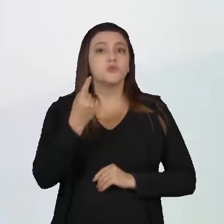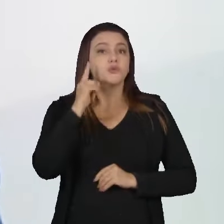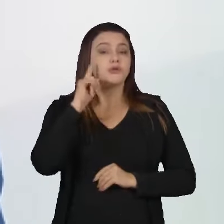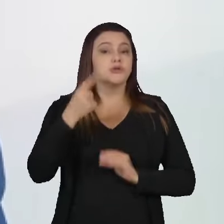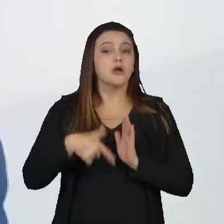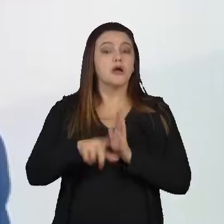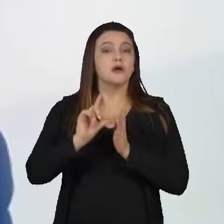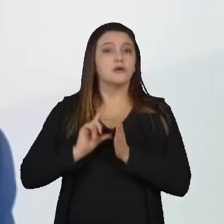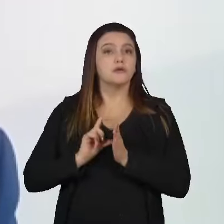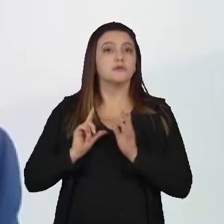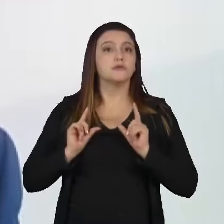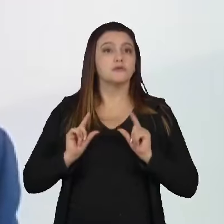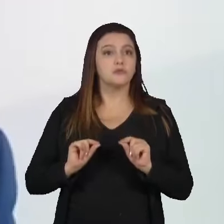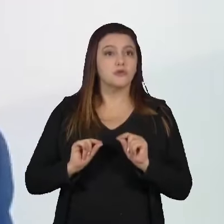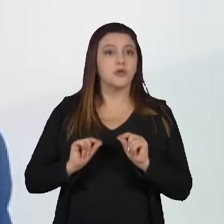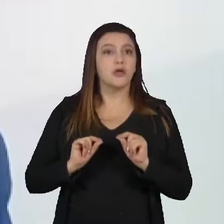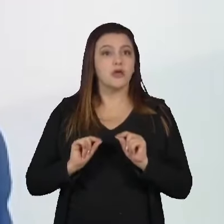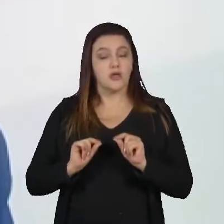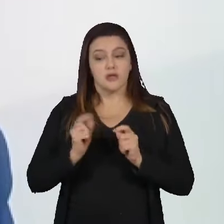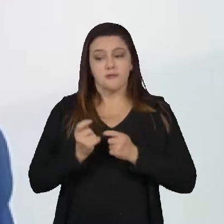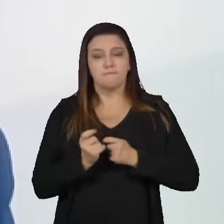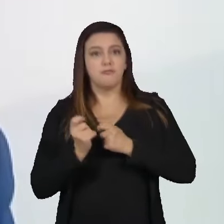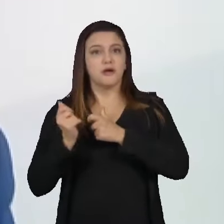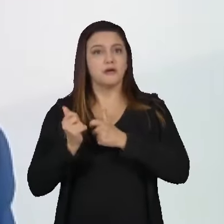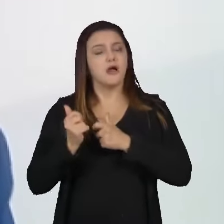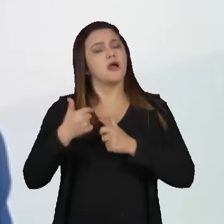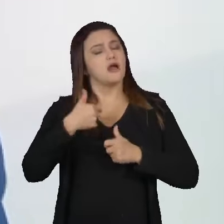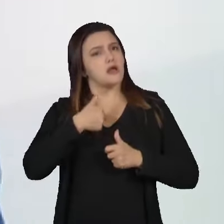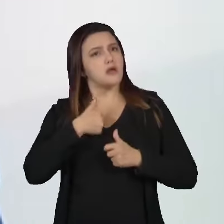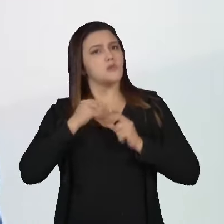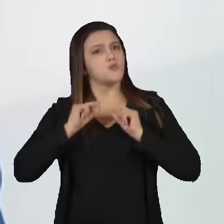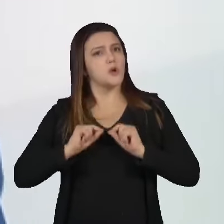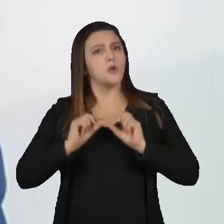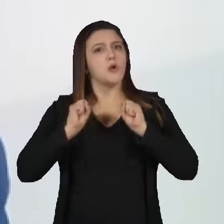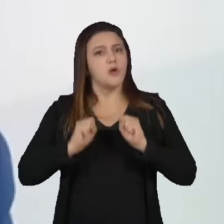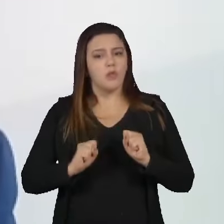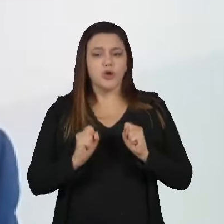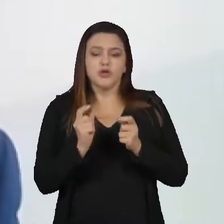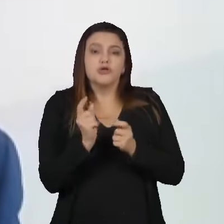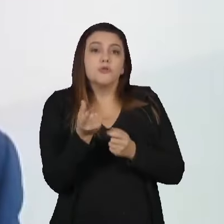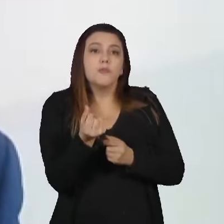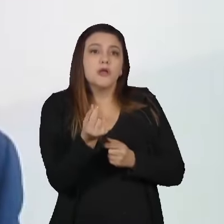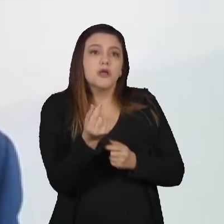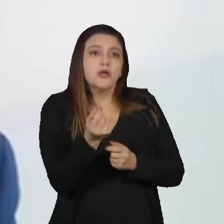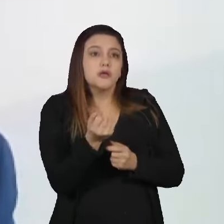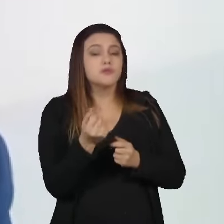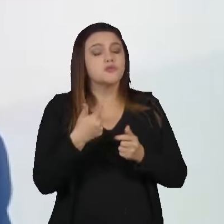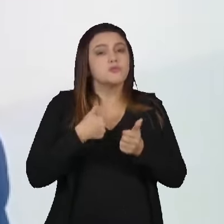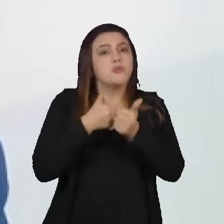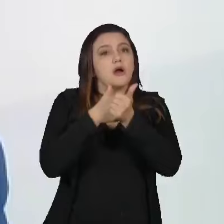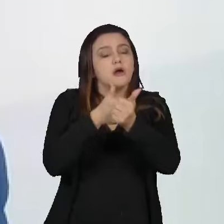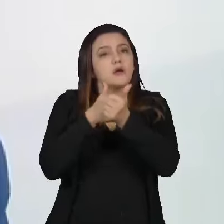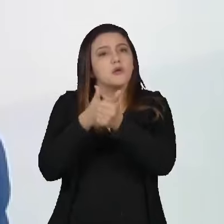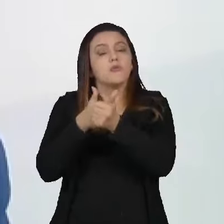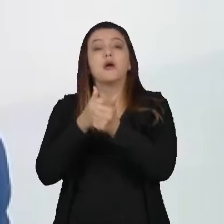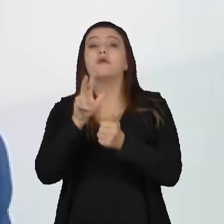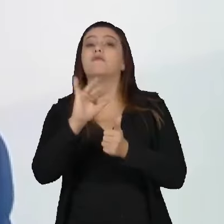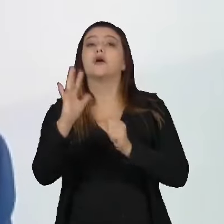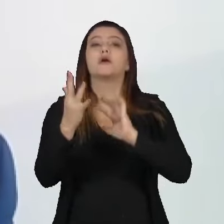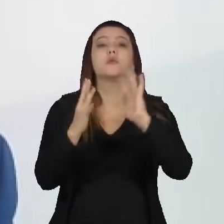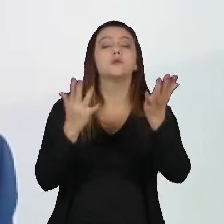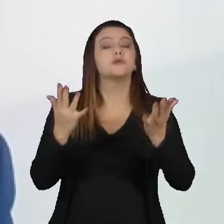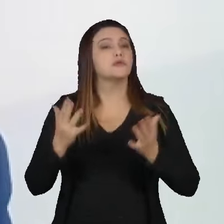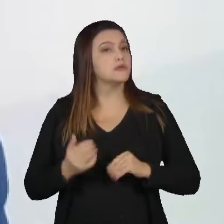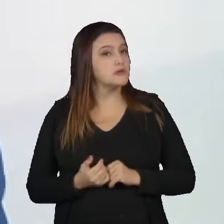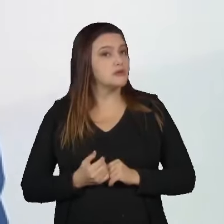implementação do benefício, eu vou lá, faço a medição de preços e vou acompanhando o que vai acontecer com os